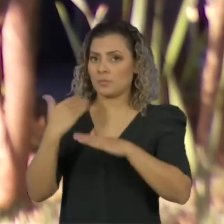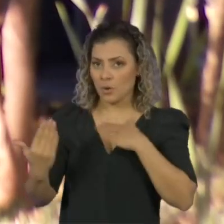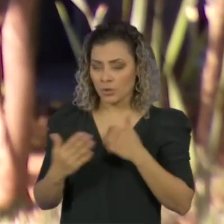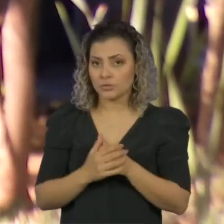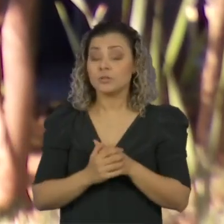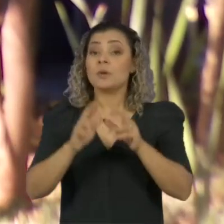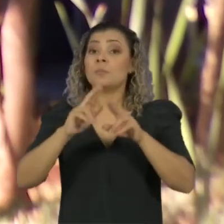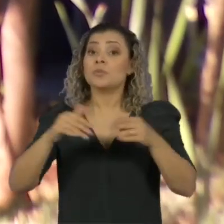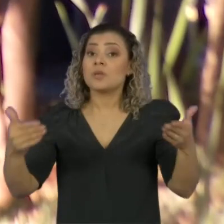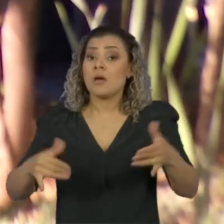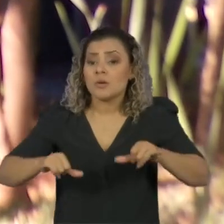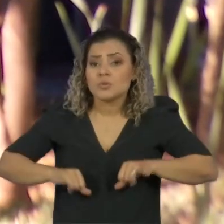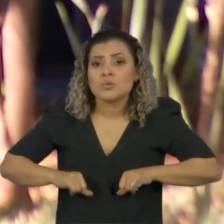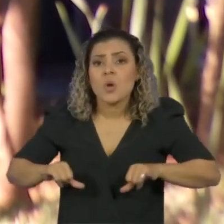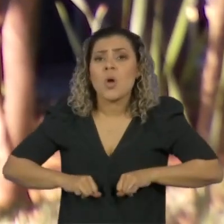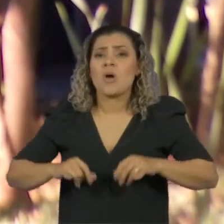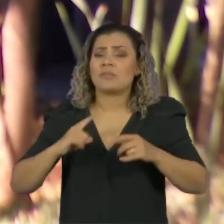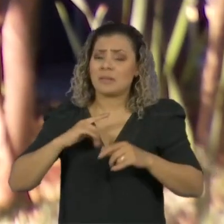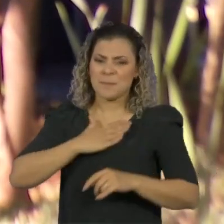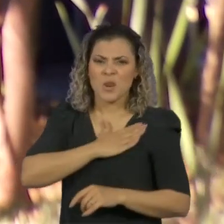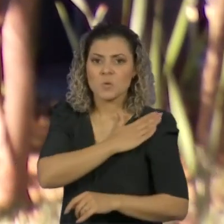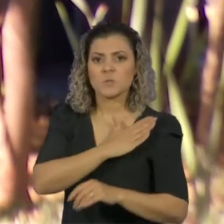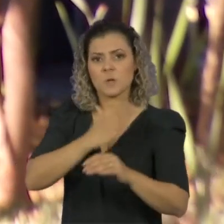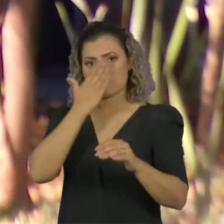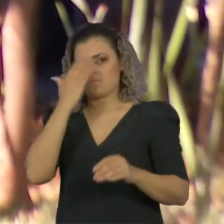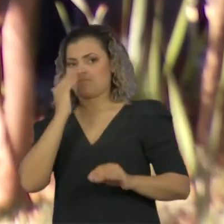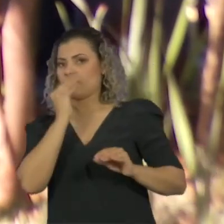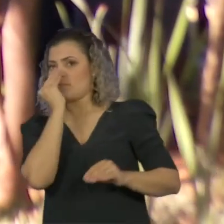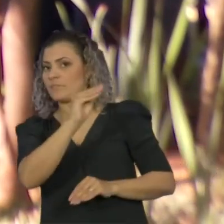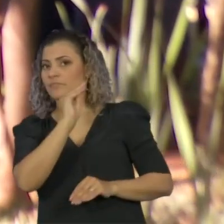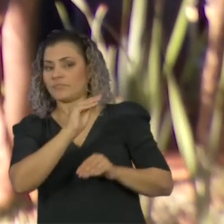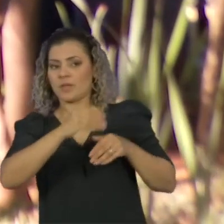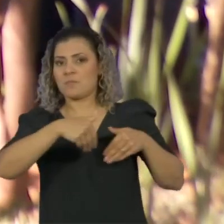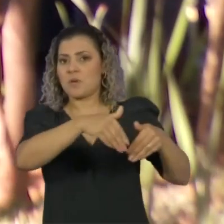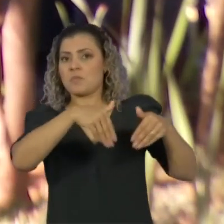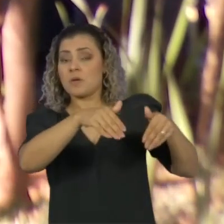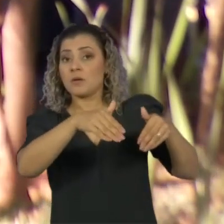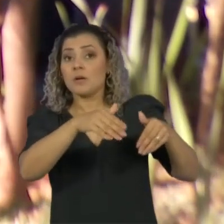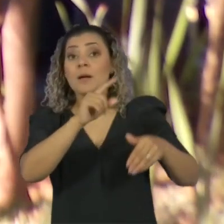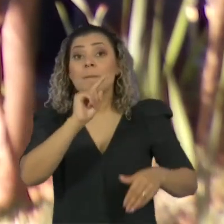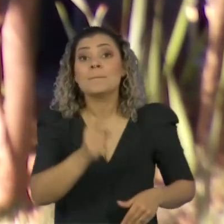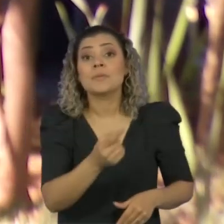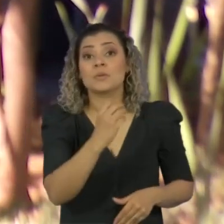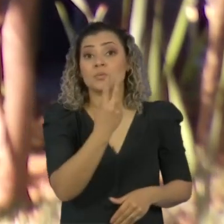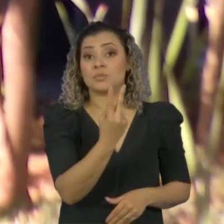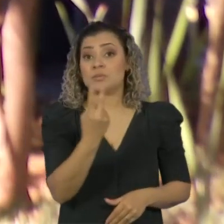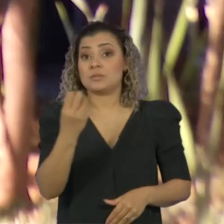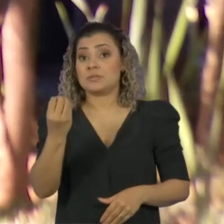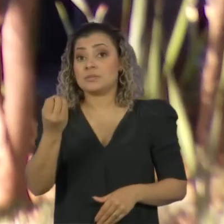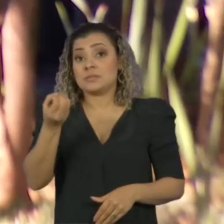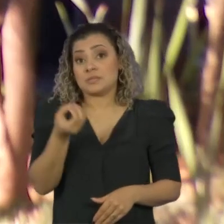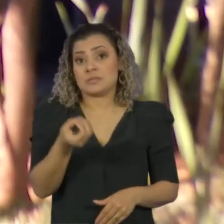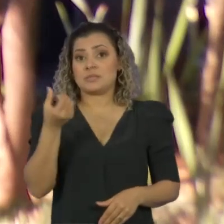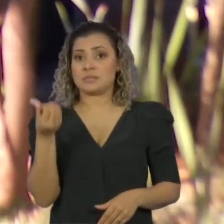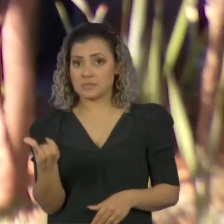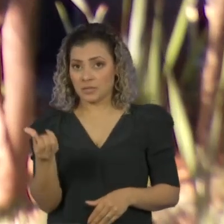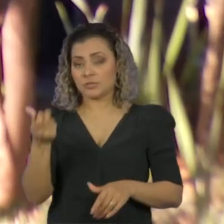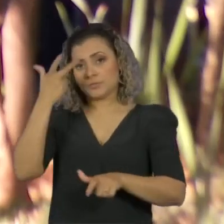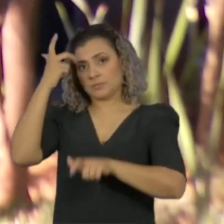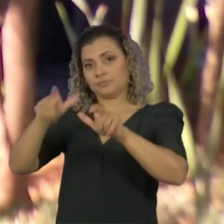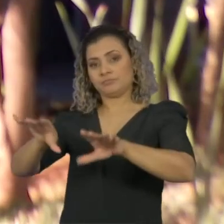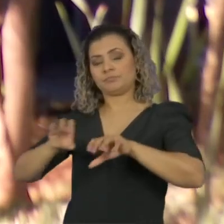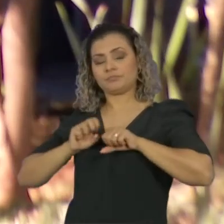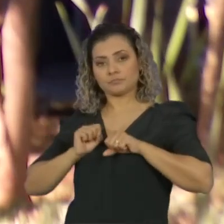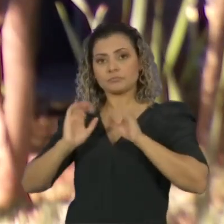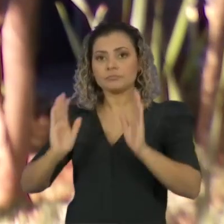população que sofre com preconceito e invisibilidade no país, há 1.206 casos confirmados da doença. O